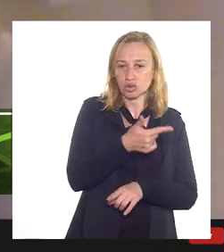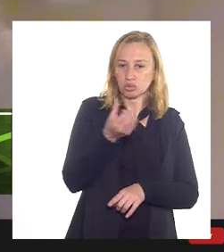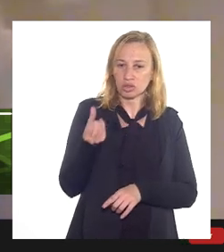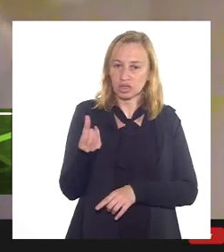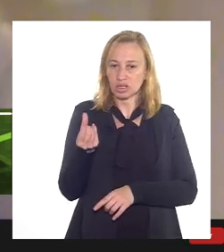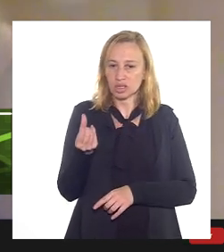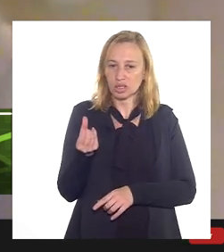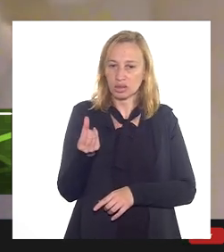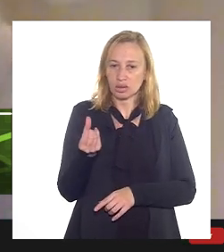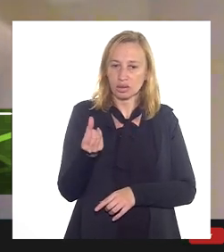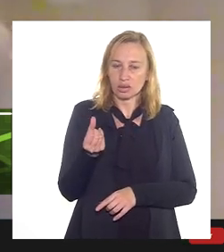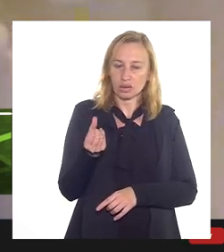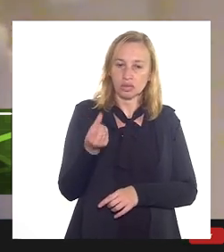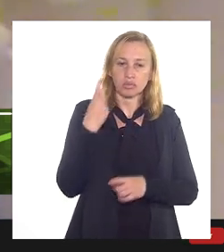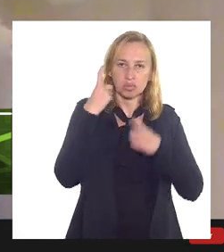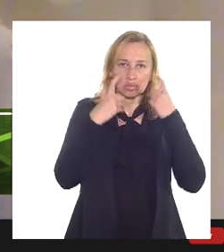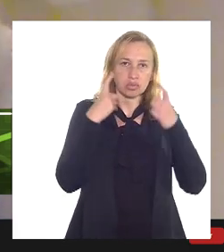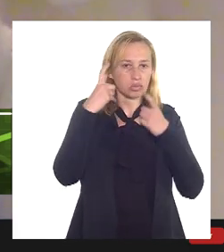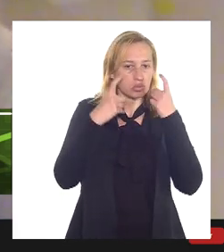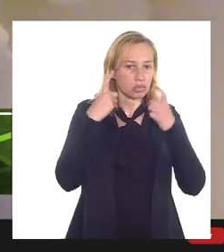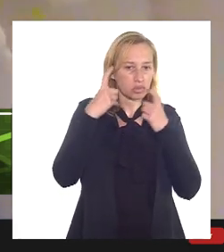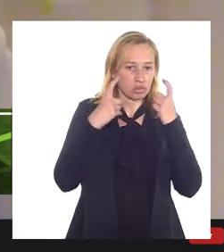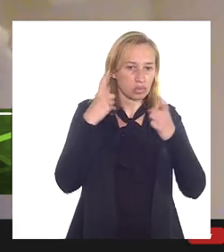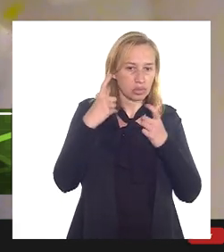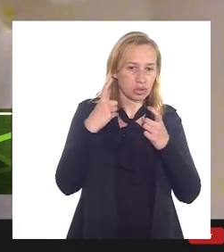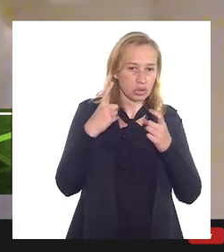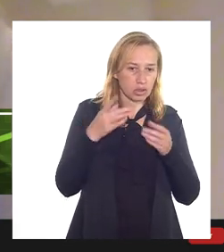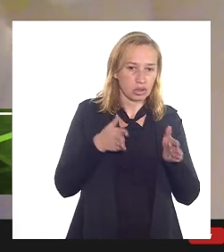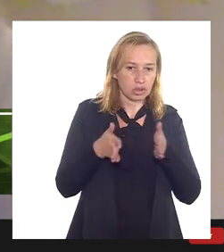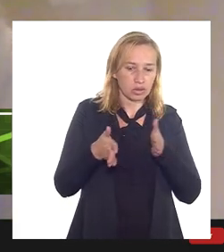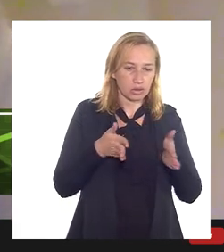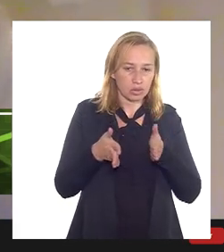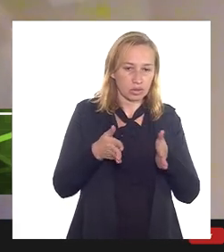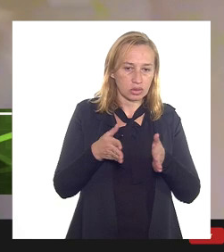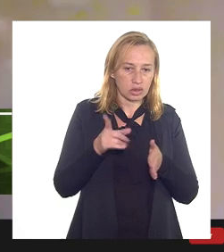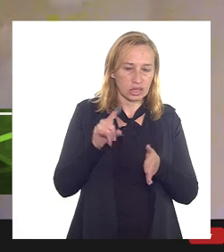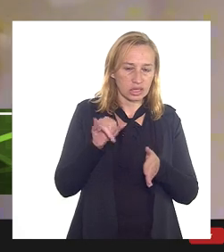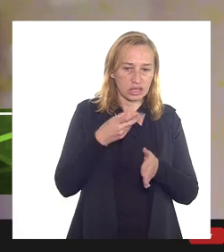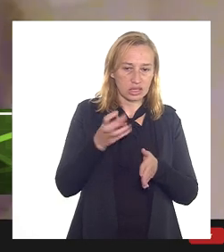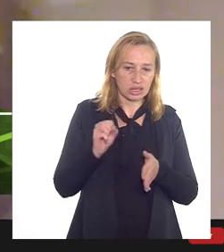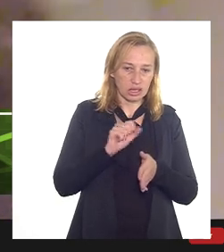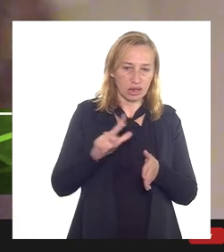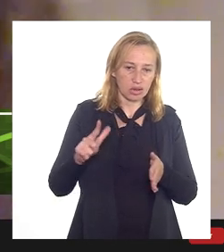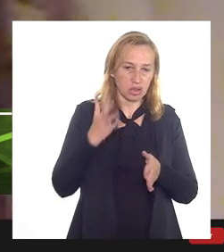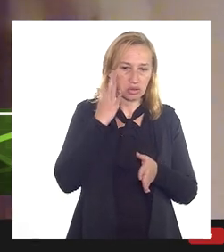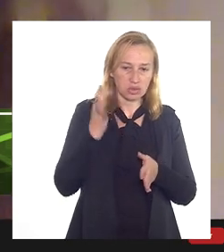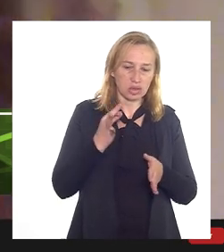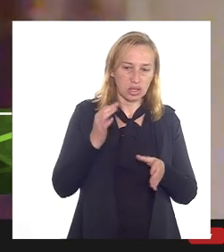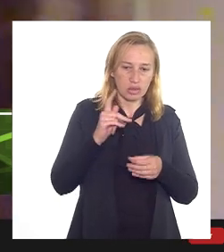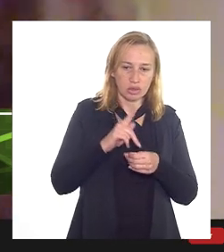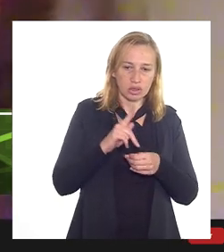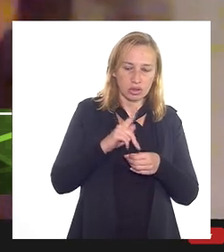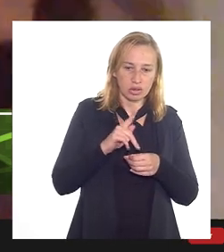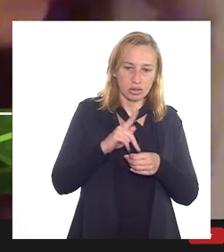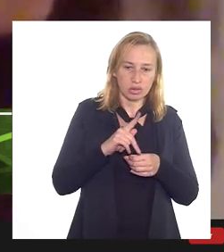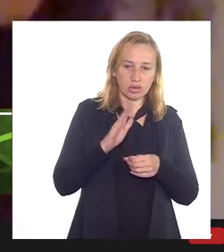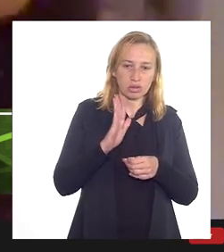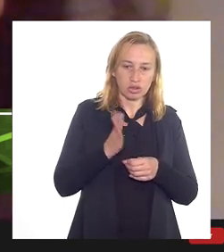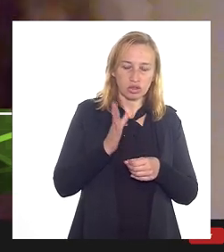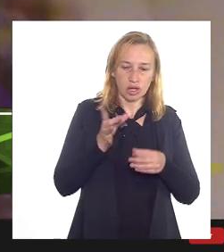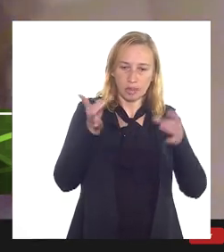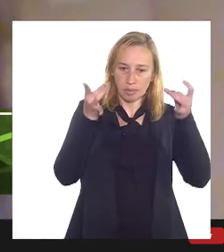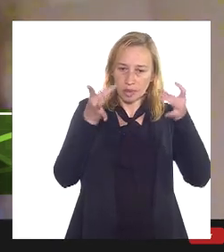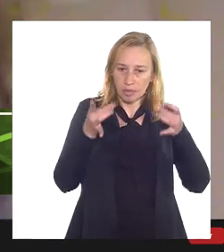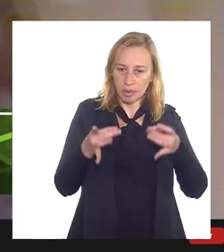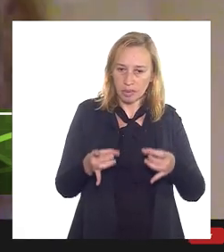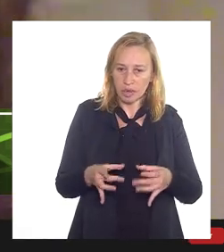e uma preocupação relacionada até ao prazo decadencial. Então, eu sei se a Petrobras já detalhou,